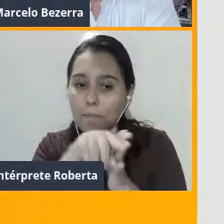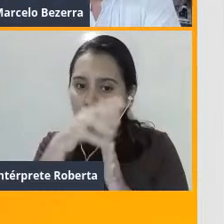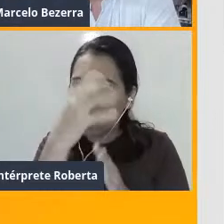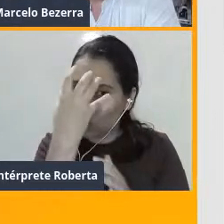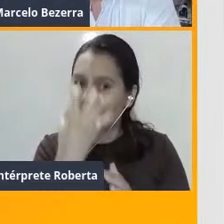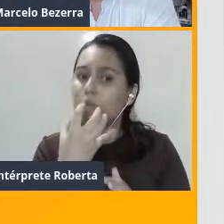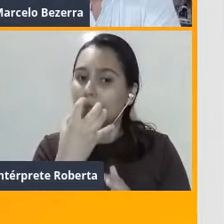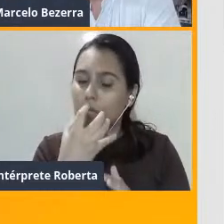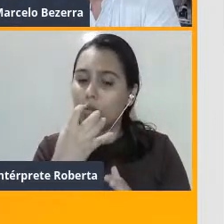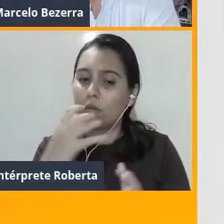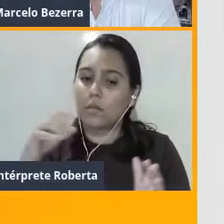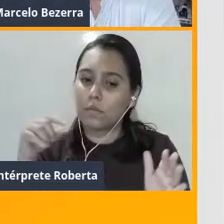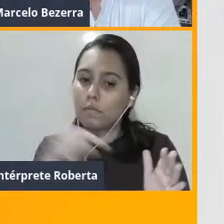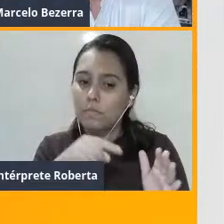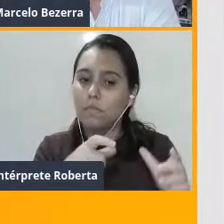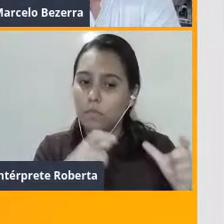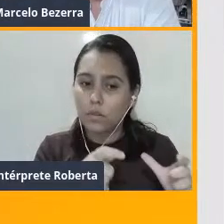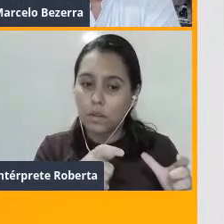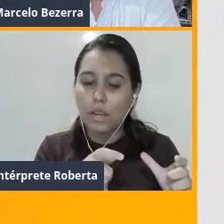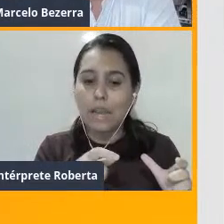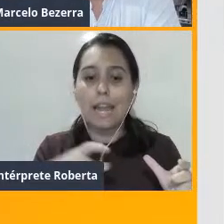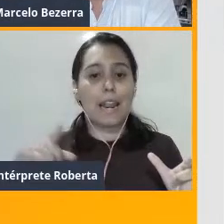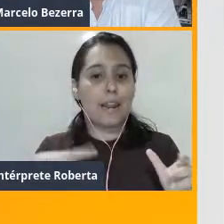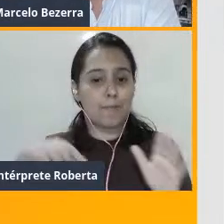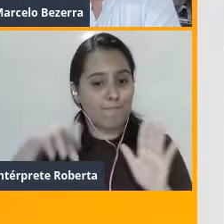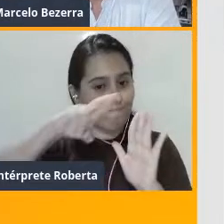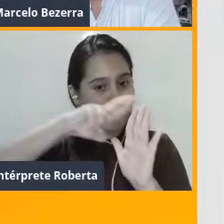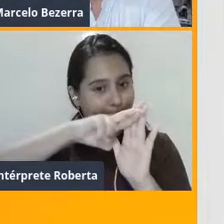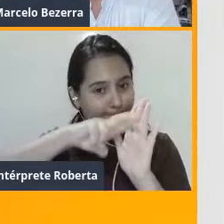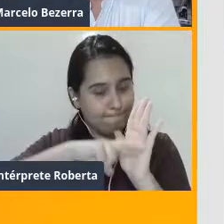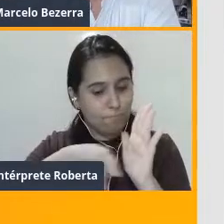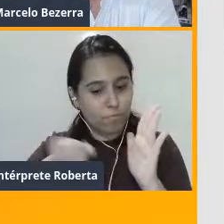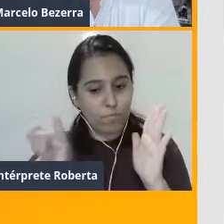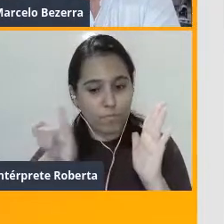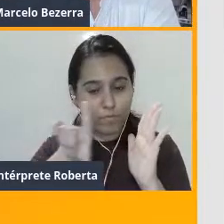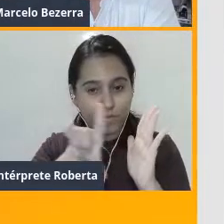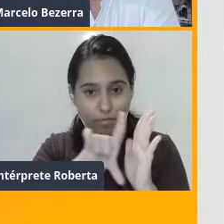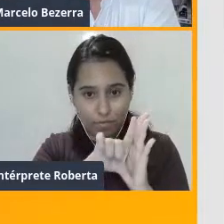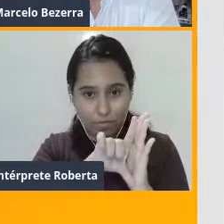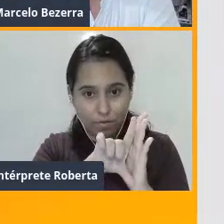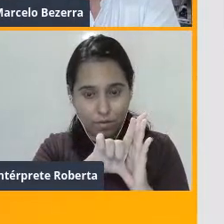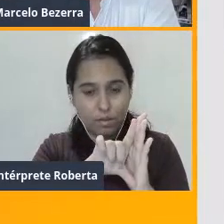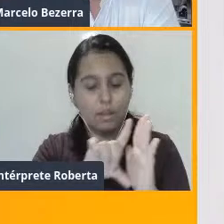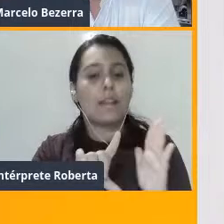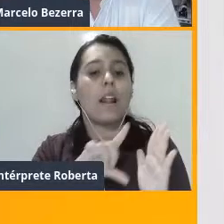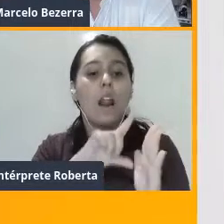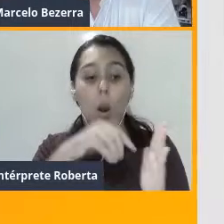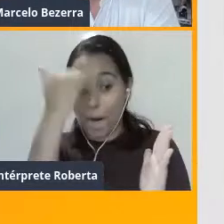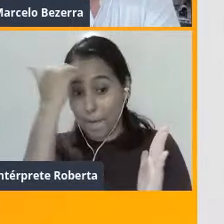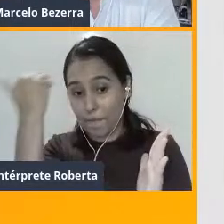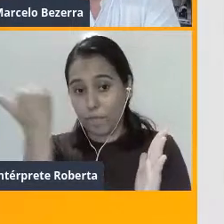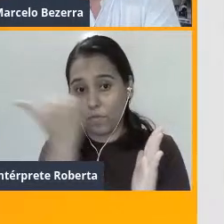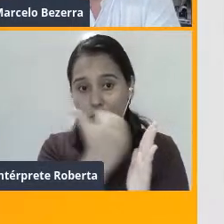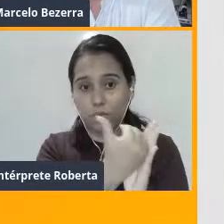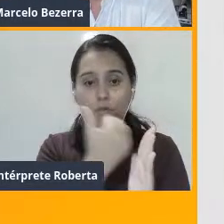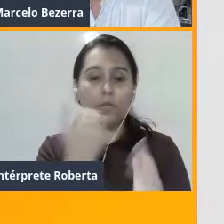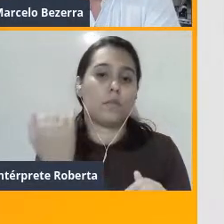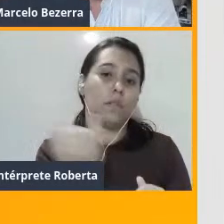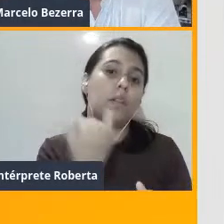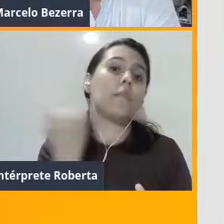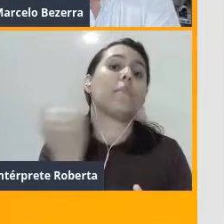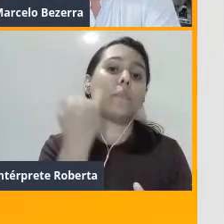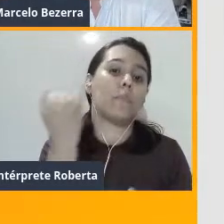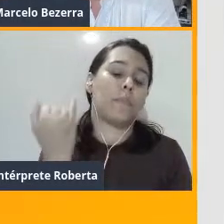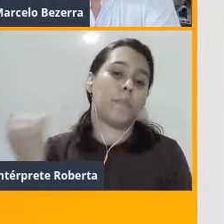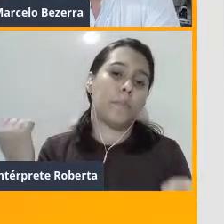obedecem toda uma legislação. E essa legislação, ela vai ser muito importante, por quê? Porque ela